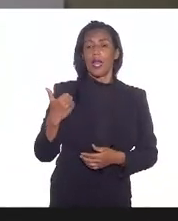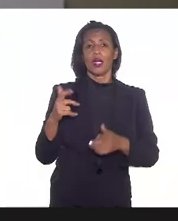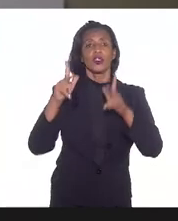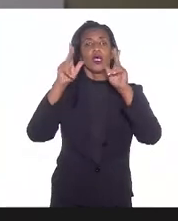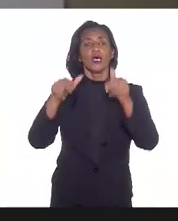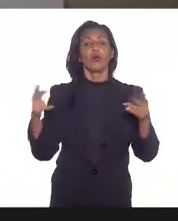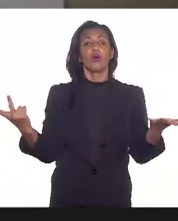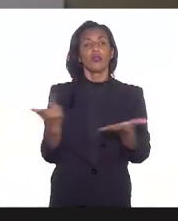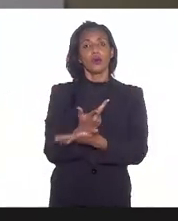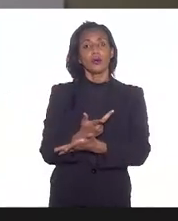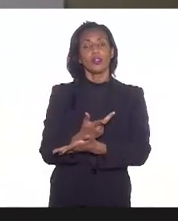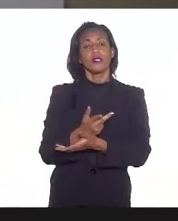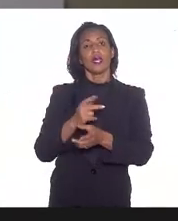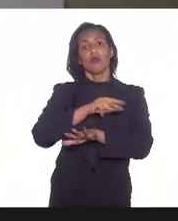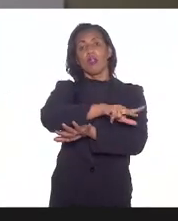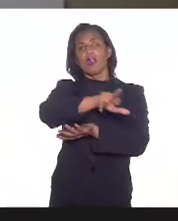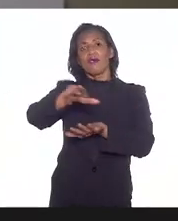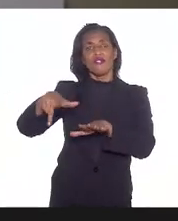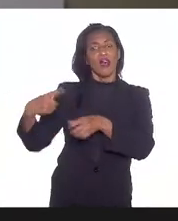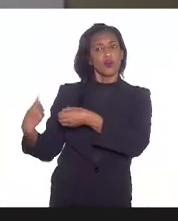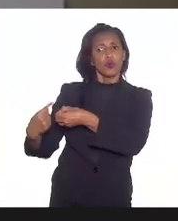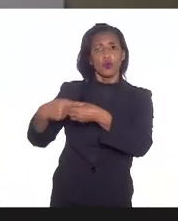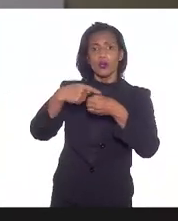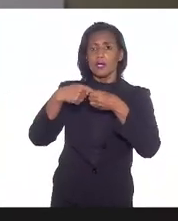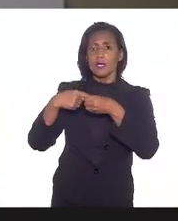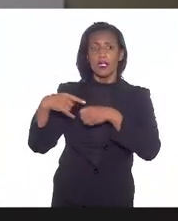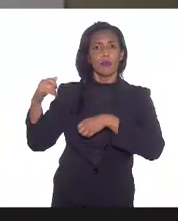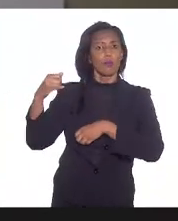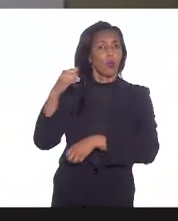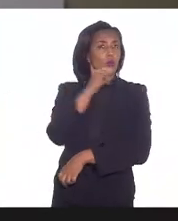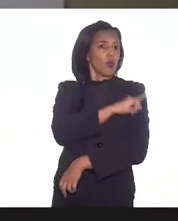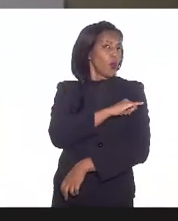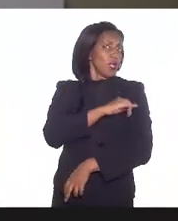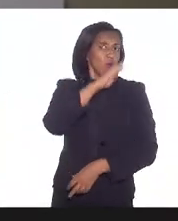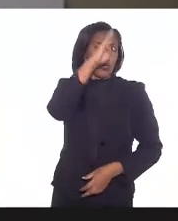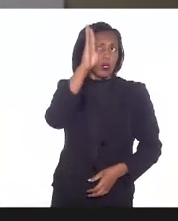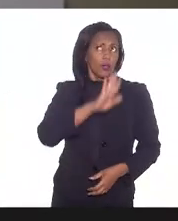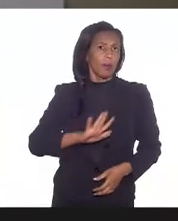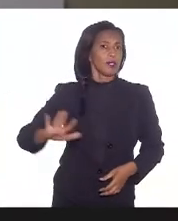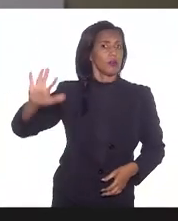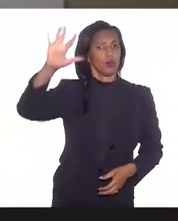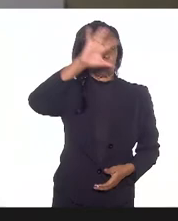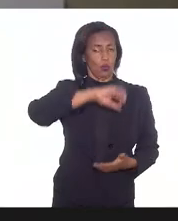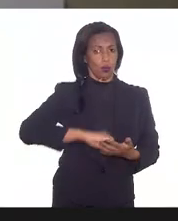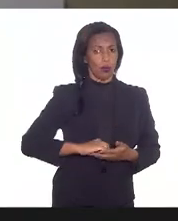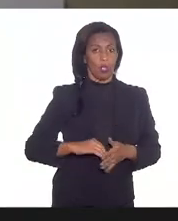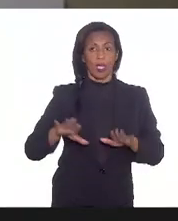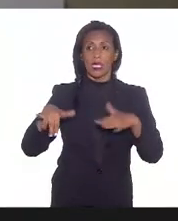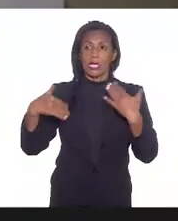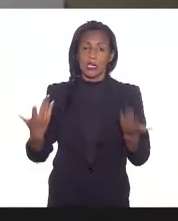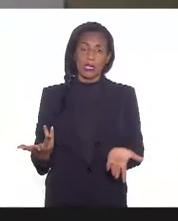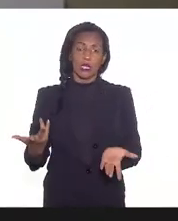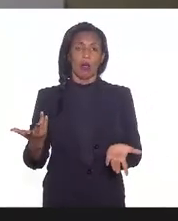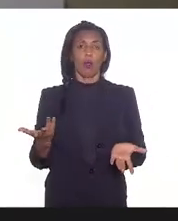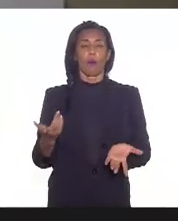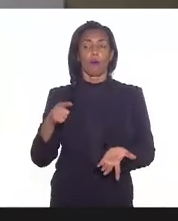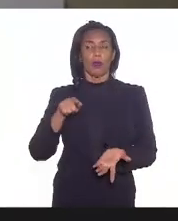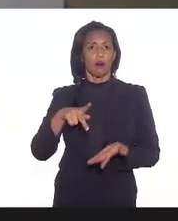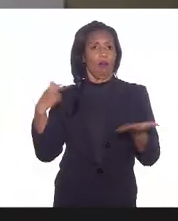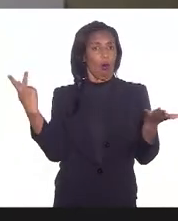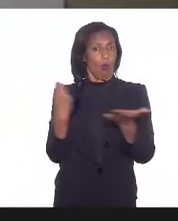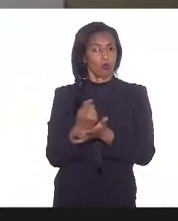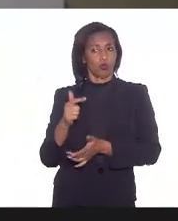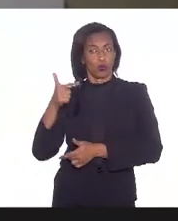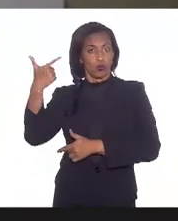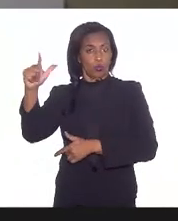acontecendo em vários municípios do estado do Rio de Janeiro e no Brasil todo então para que isso seja feito de